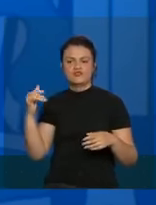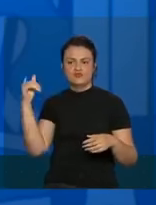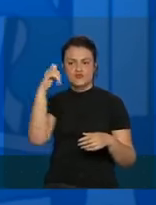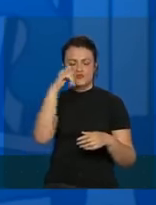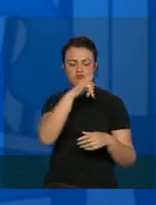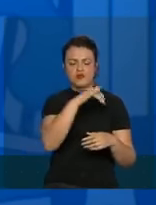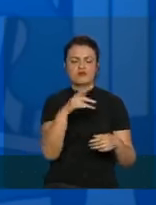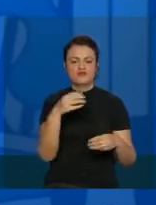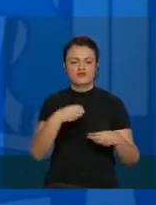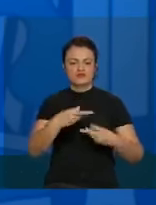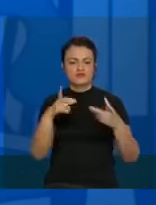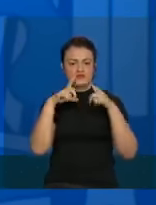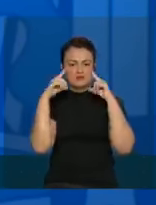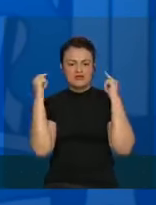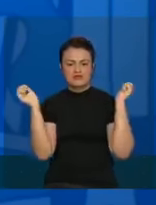lá.